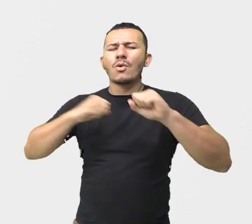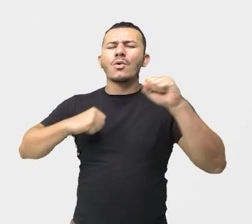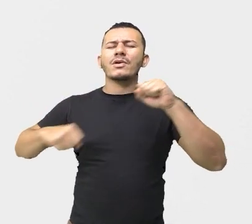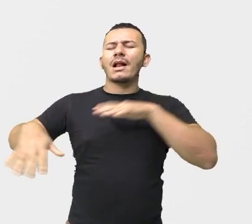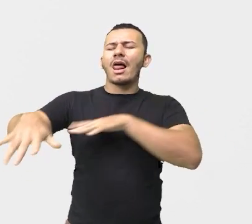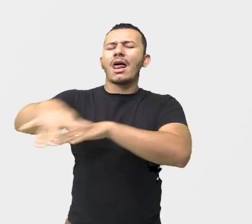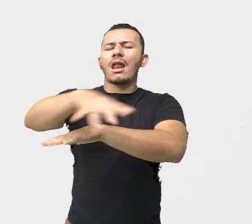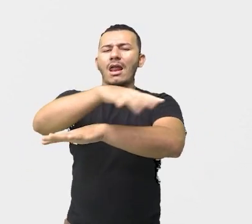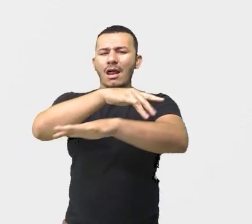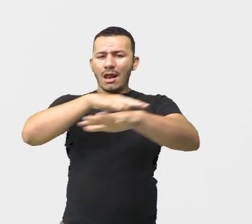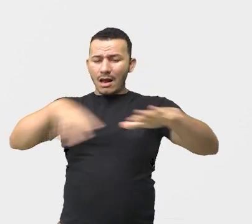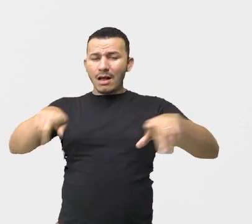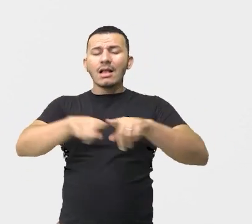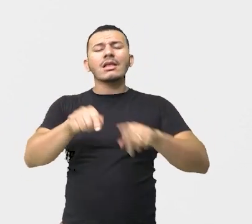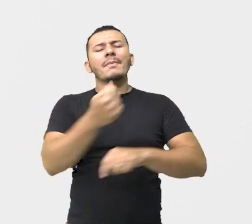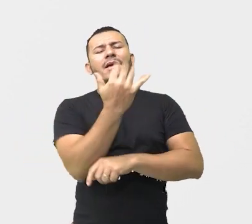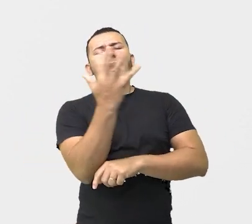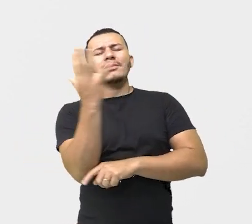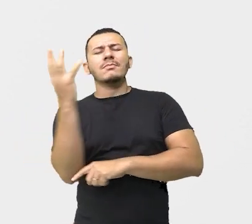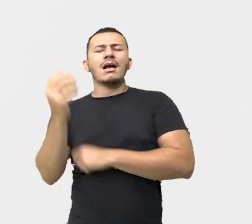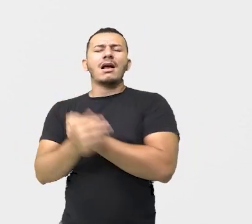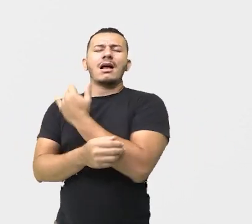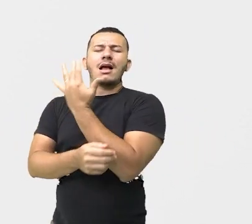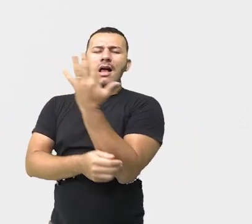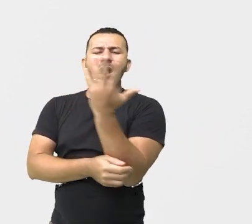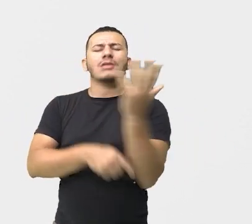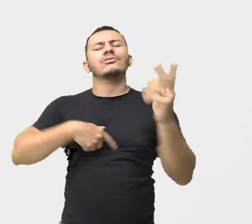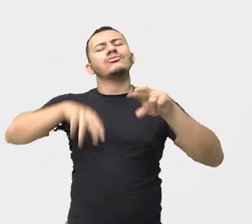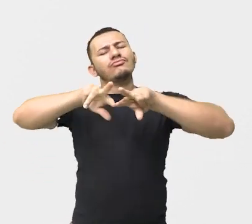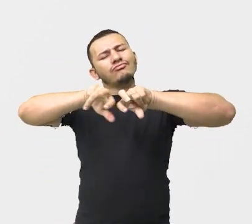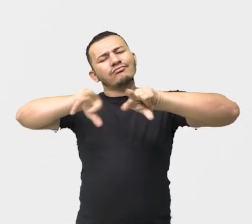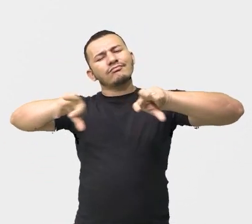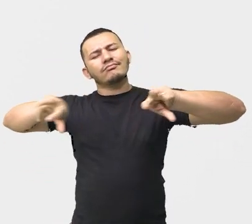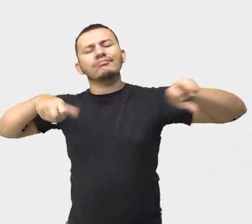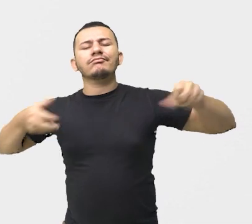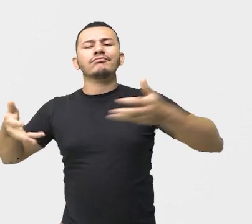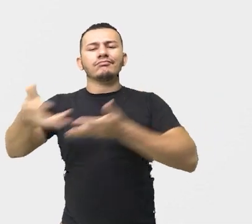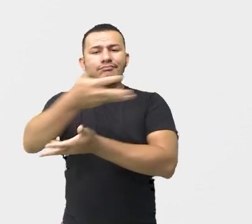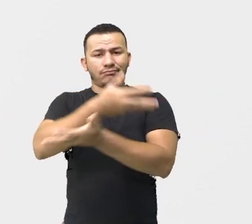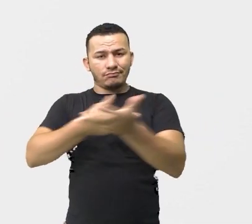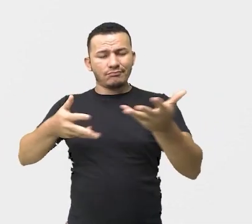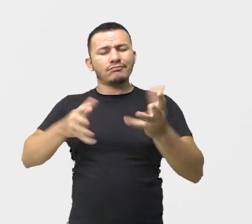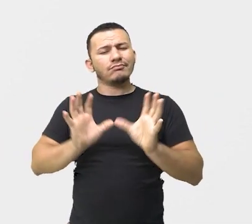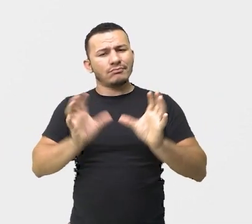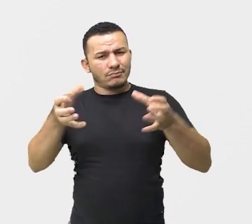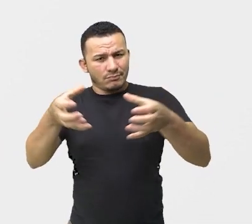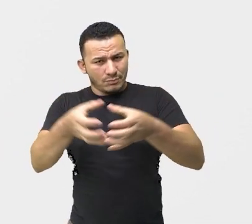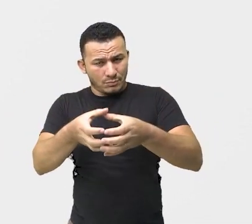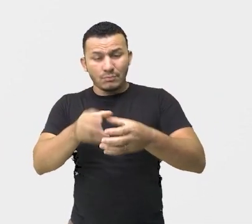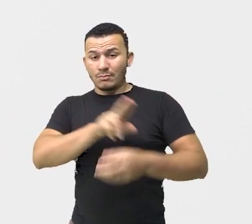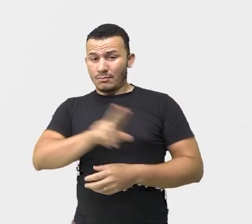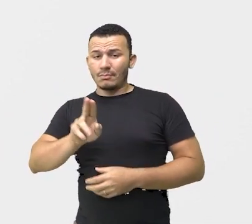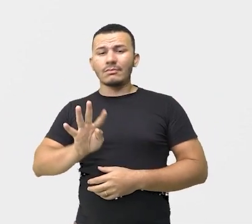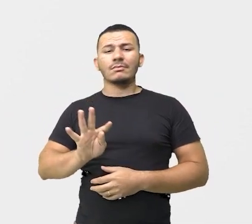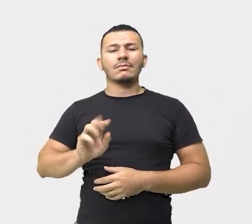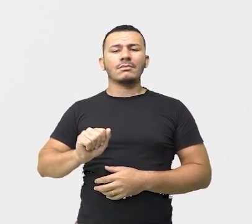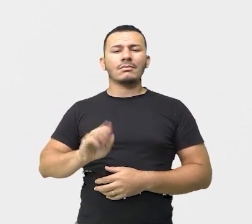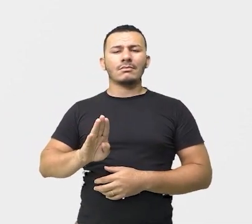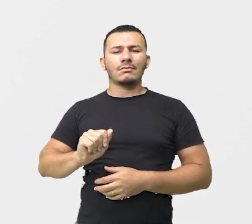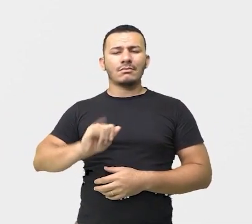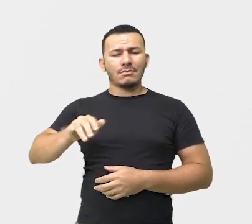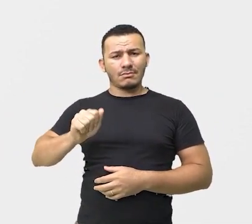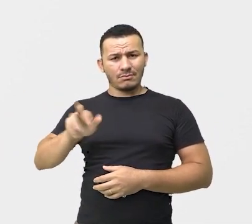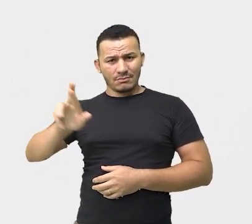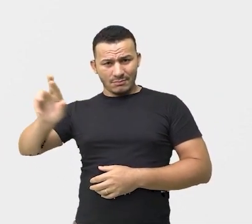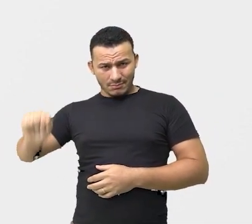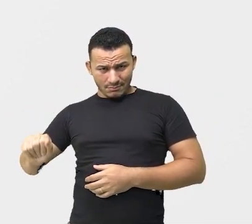matas do Ipu, onde campeava sua guerreira tribo, a grande nação tabajara. O pé,